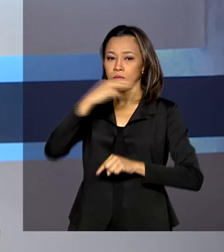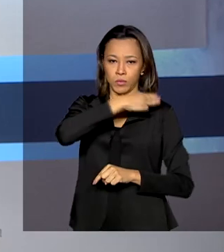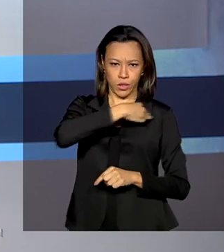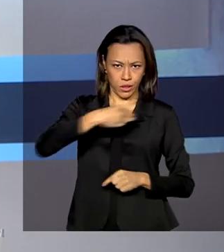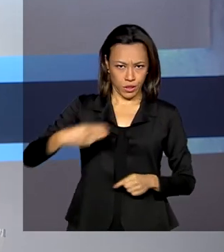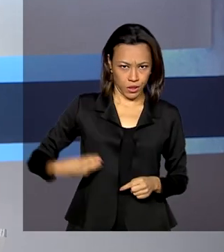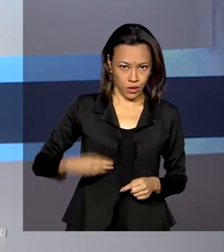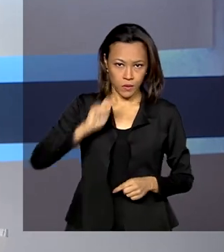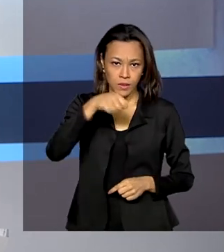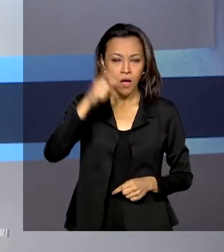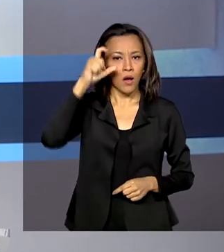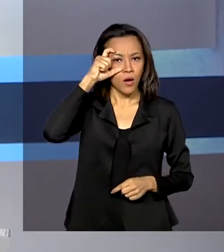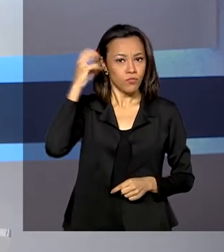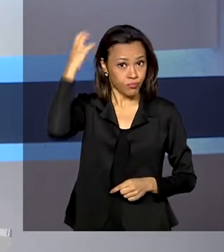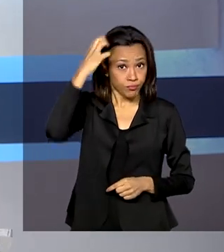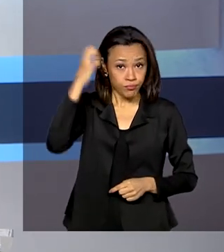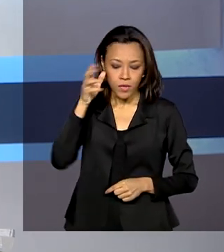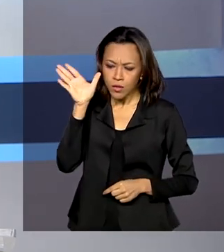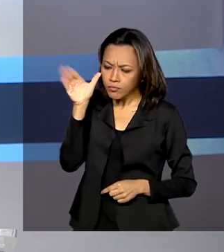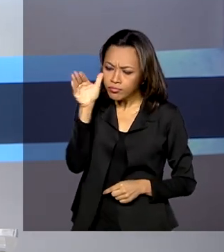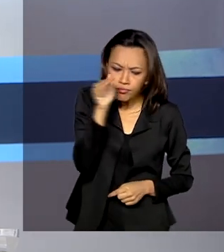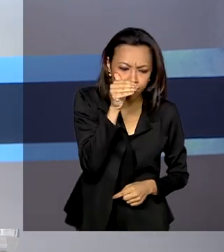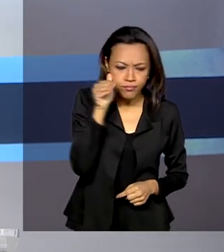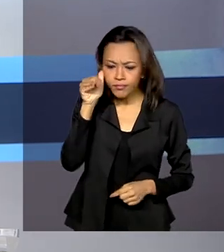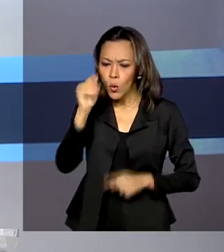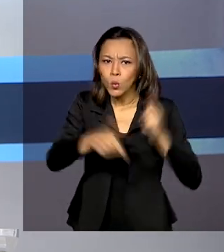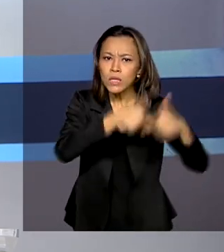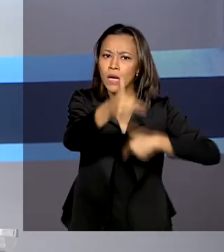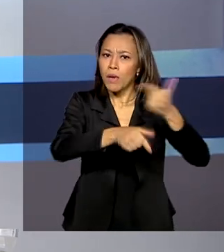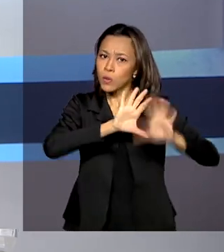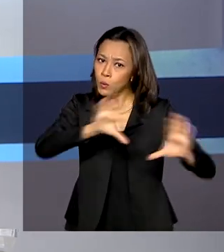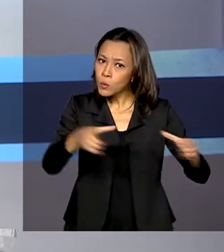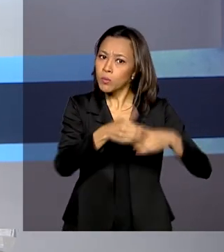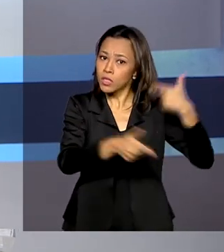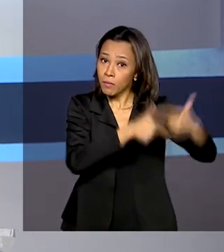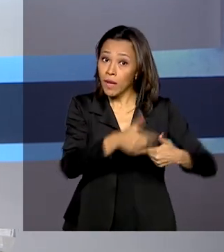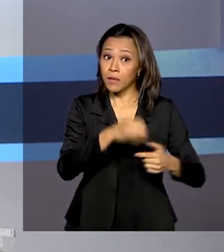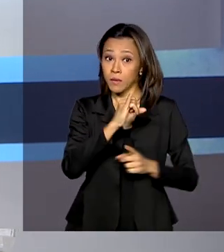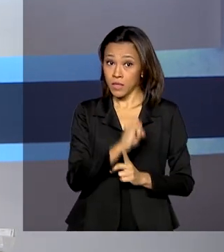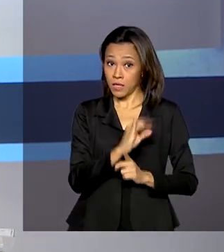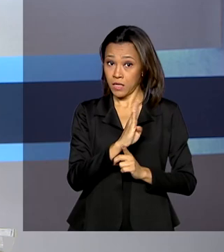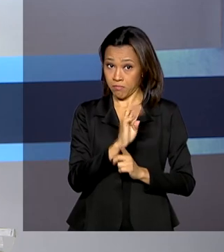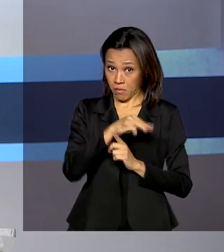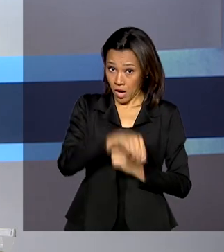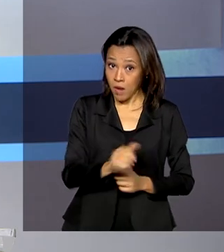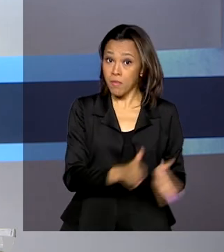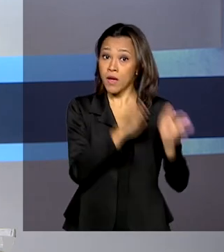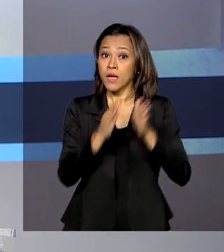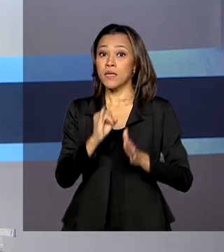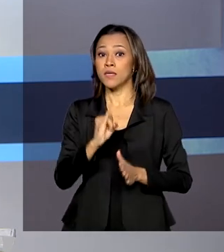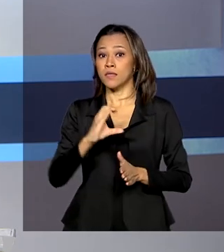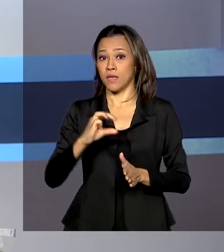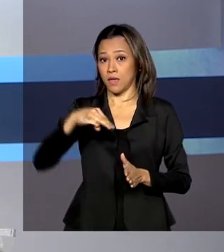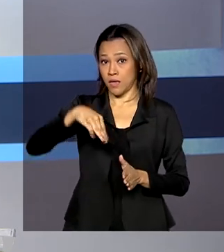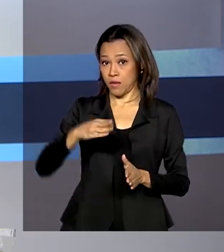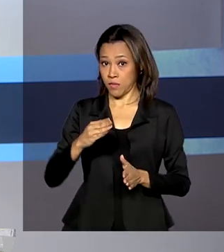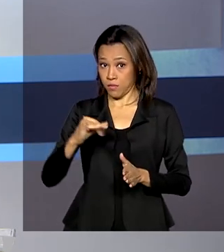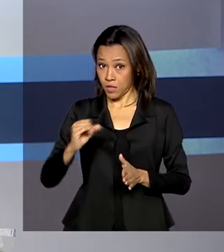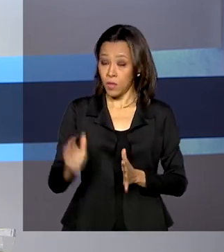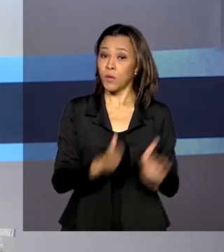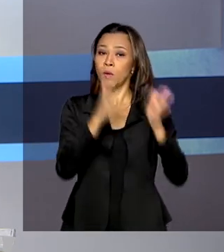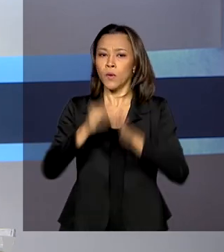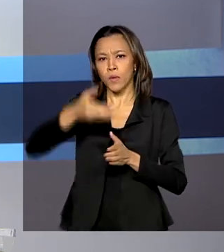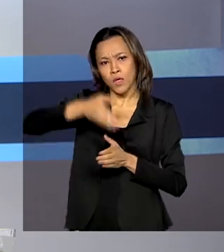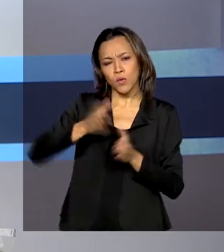Ambiente, Ricardo Salles, acompanhou de perto o trabalho das equipes do IBAMA, do ICMBio e Corpo de Bombeiros. A